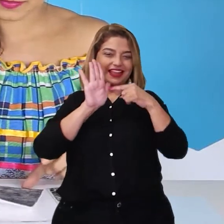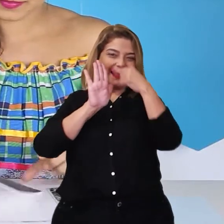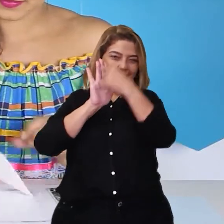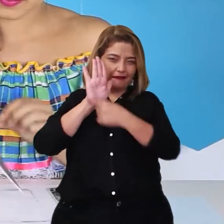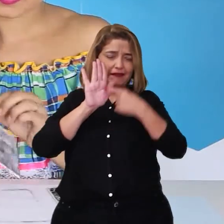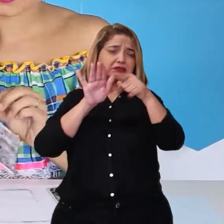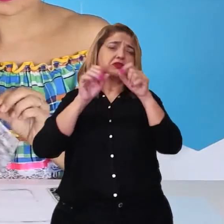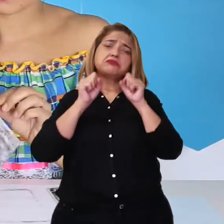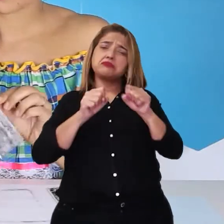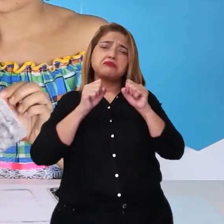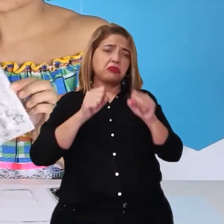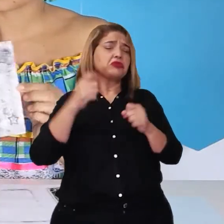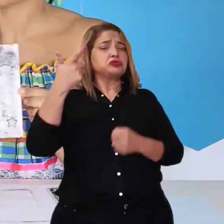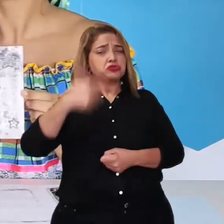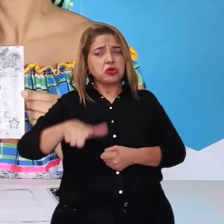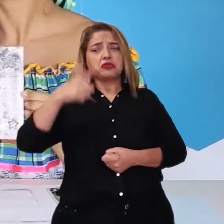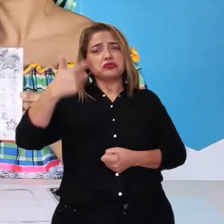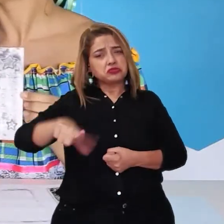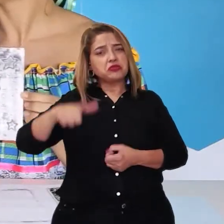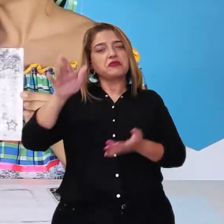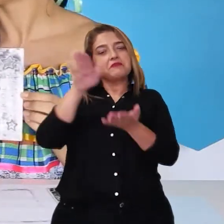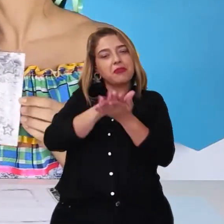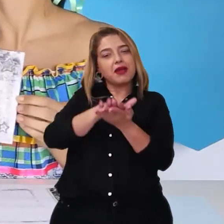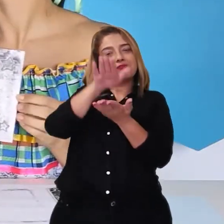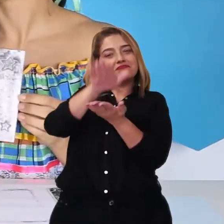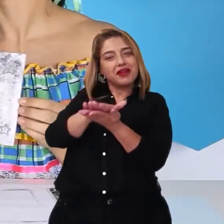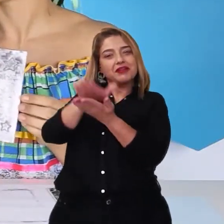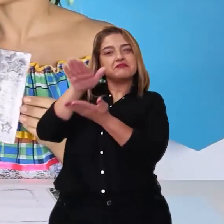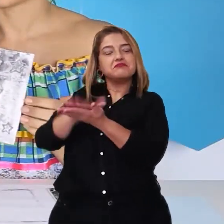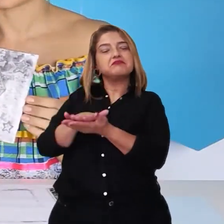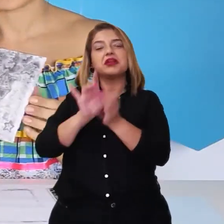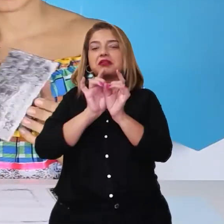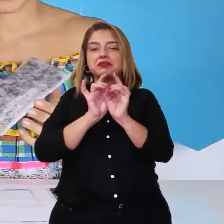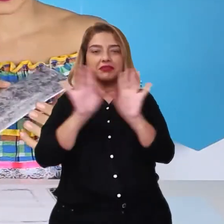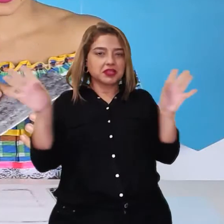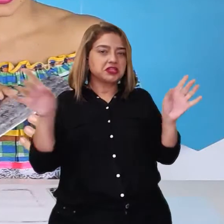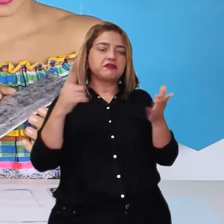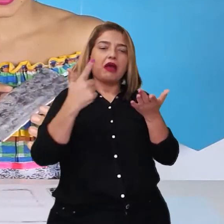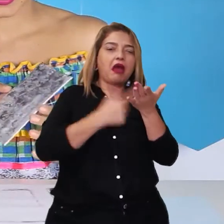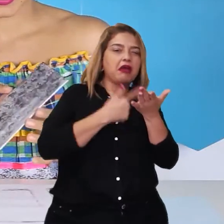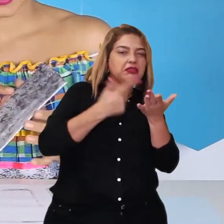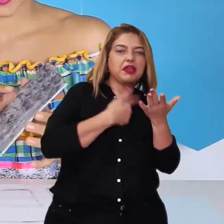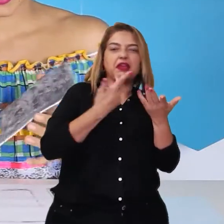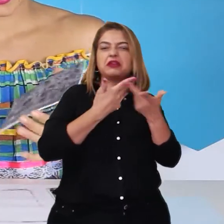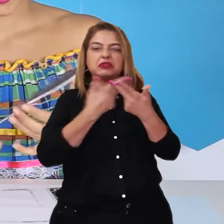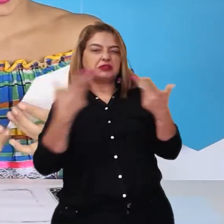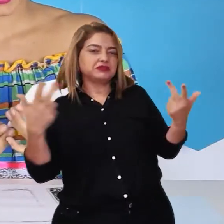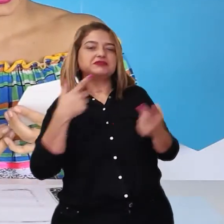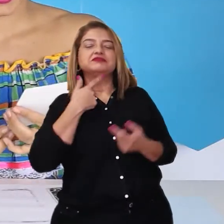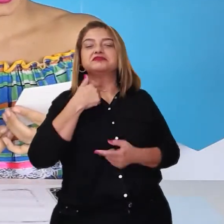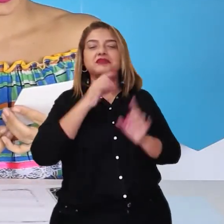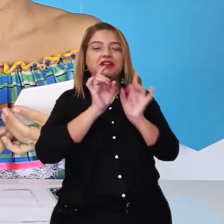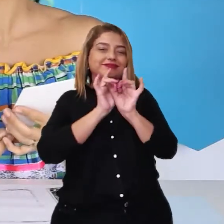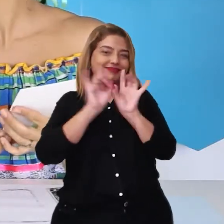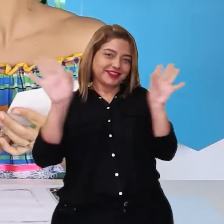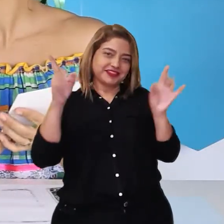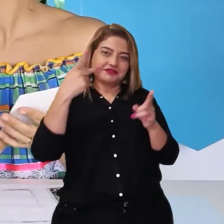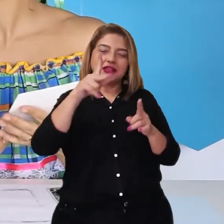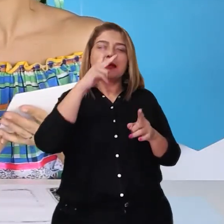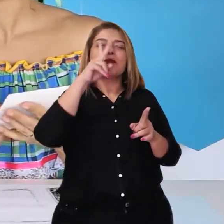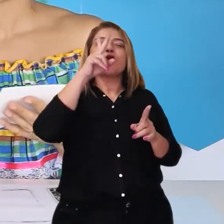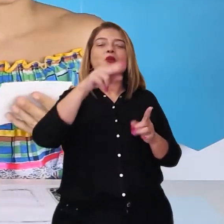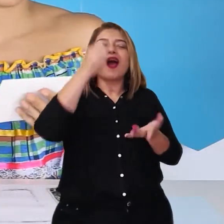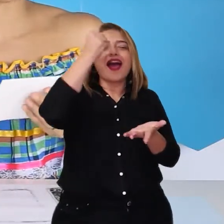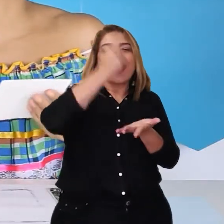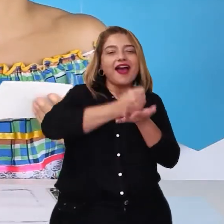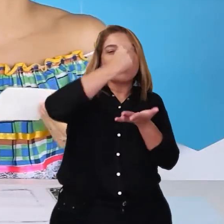pode ser aplicado várias vezes em várias coisas, como você disse, né? Pode ser num caderninho e outras coisas. Serve como um tipo de carimbo